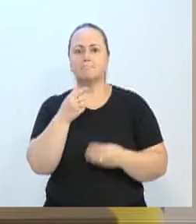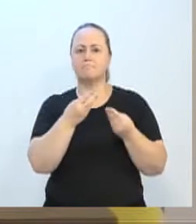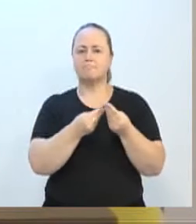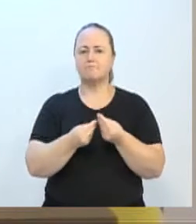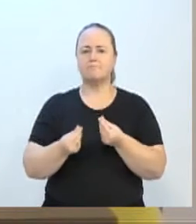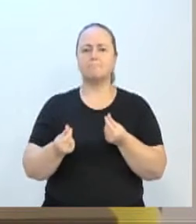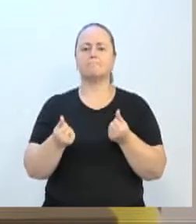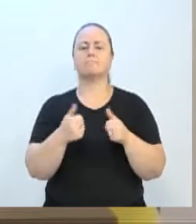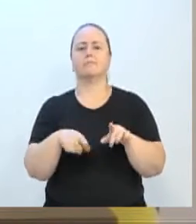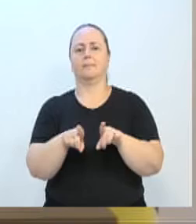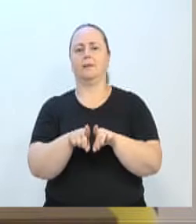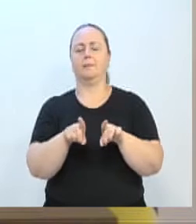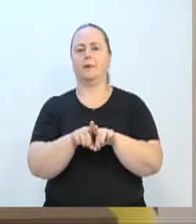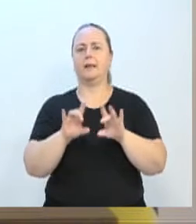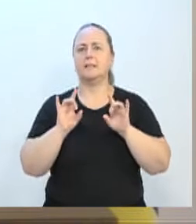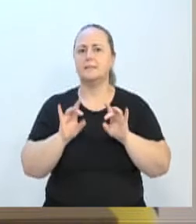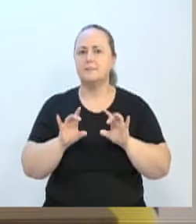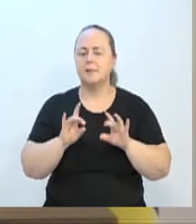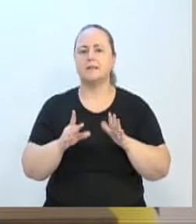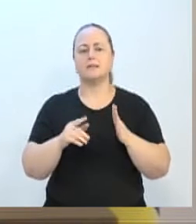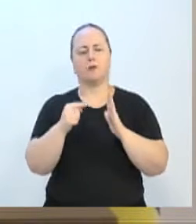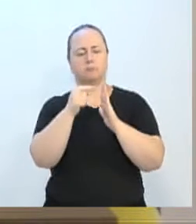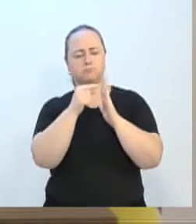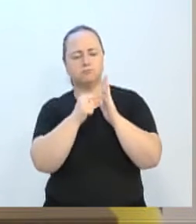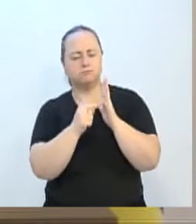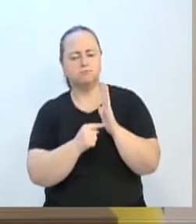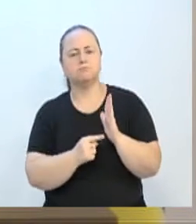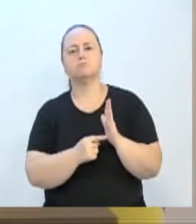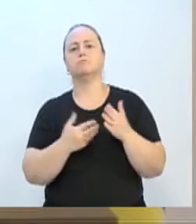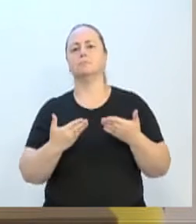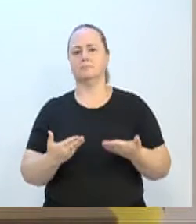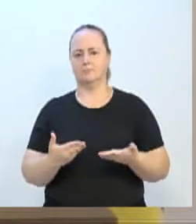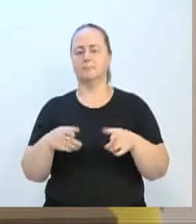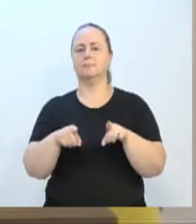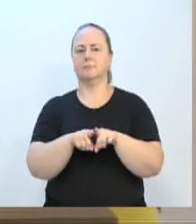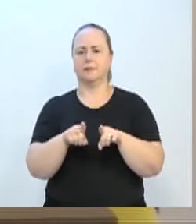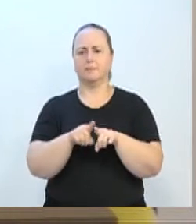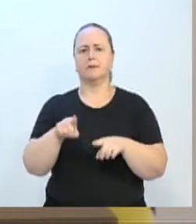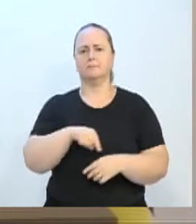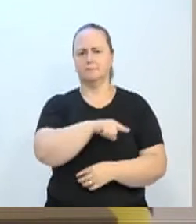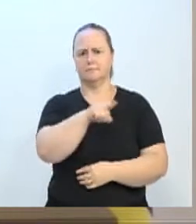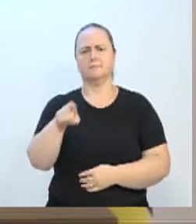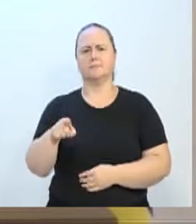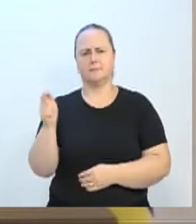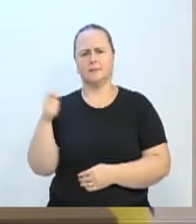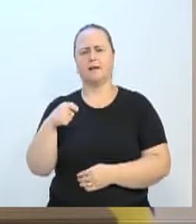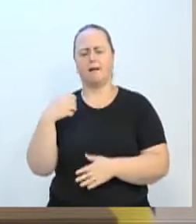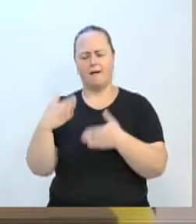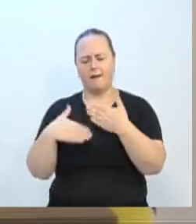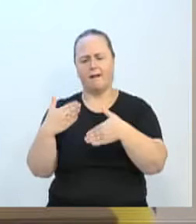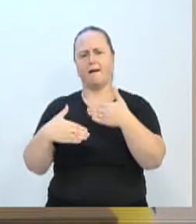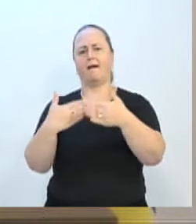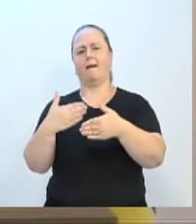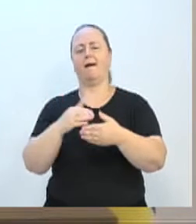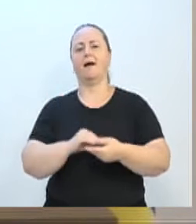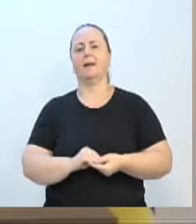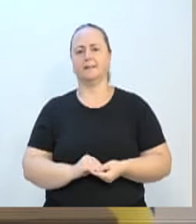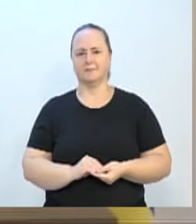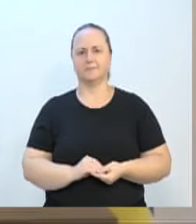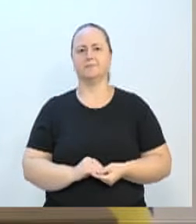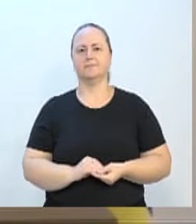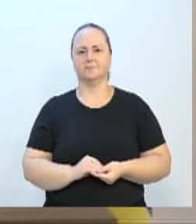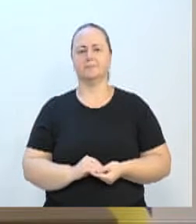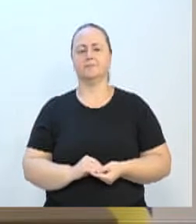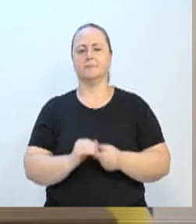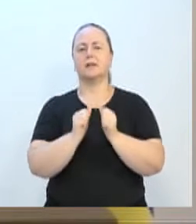também muito especial, as demandas específicas, e vocês aqui, claro, conseguem avançar muito sobre isso, que envolvem as